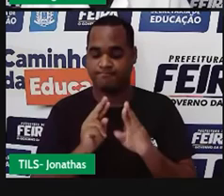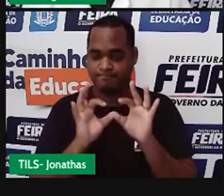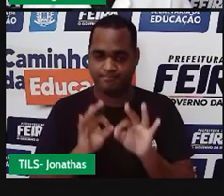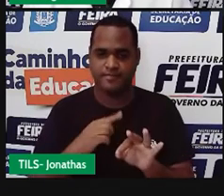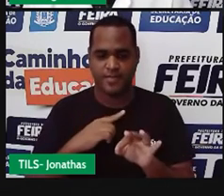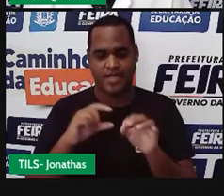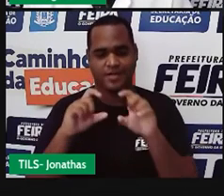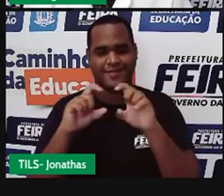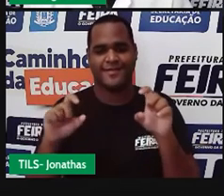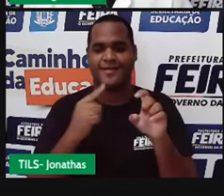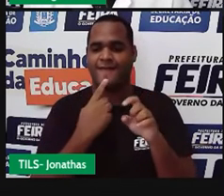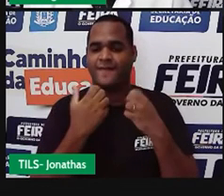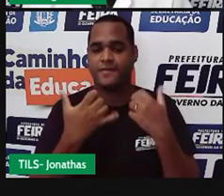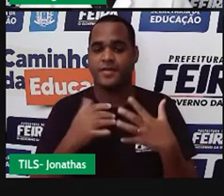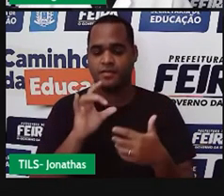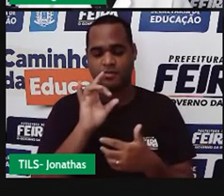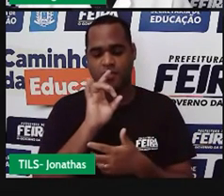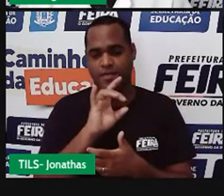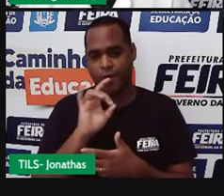Olha só, cada